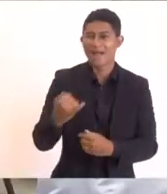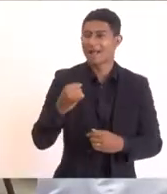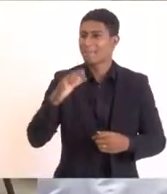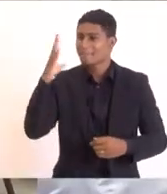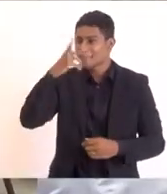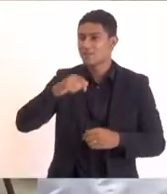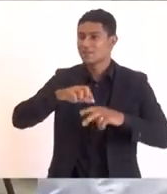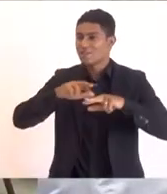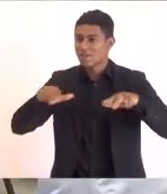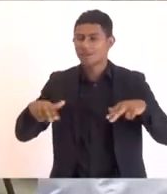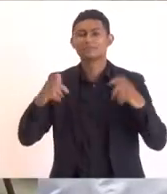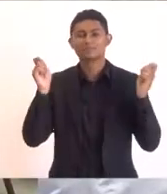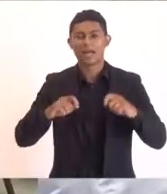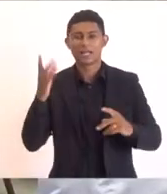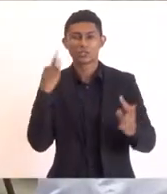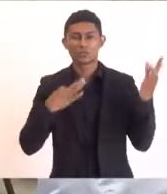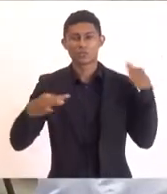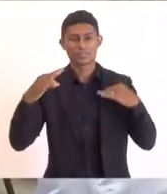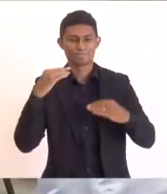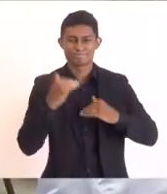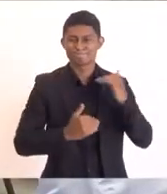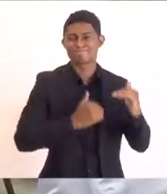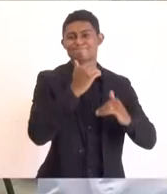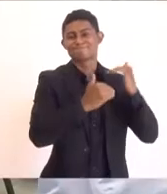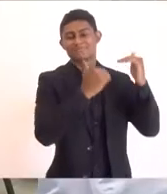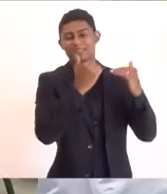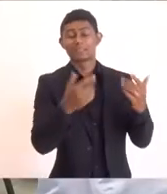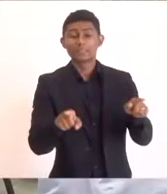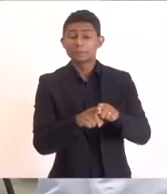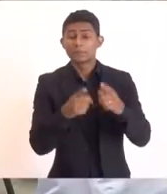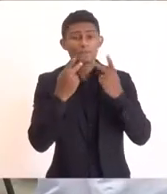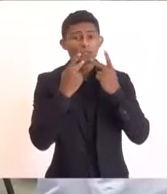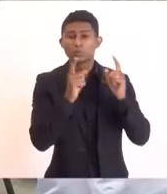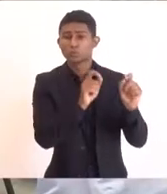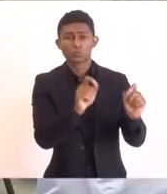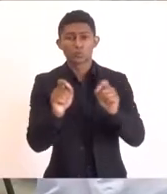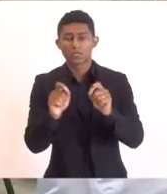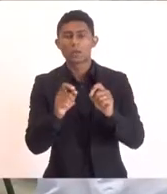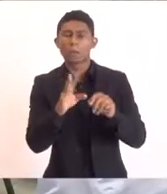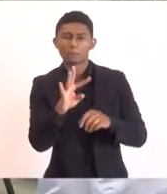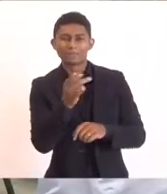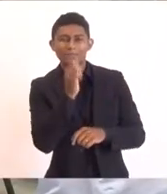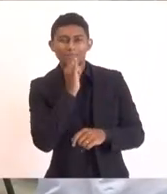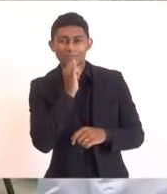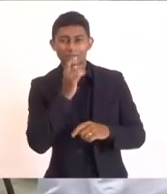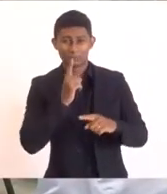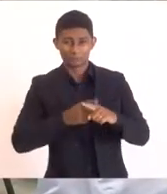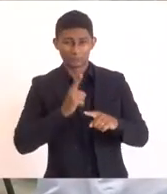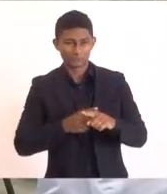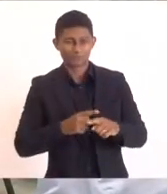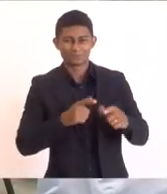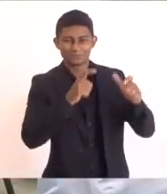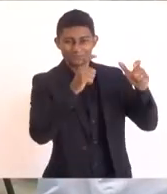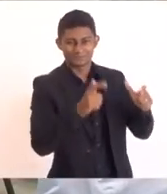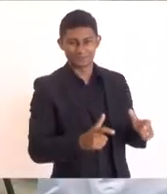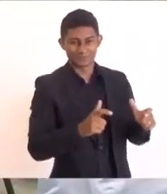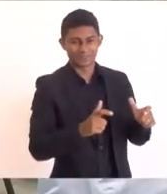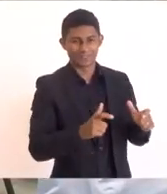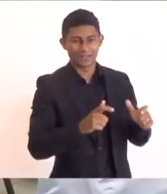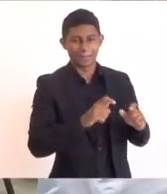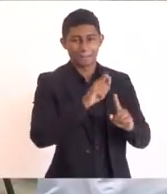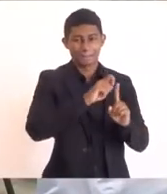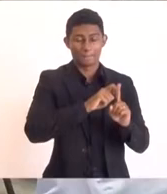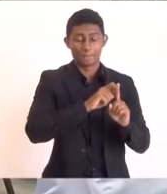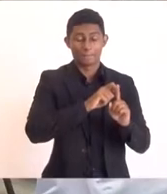a gente vai avançar no turismo. Eu não posso deixar também de citar um exemplo, porque você, em Buenos Aires, por exemplo, no